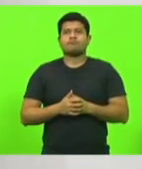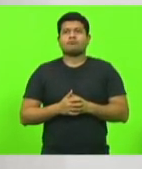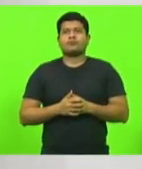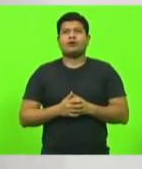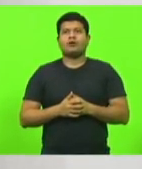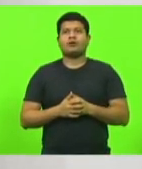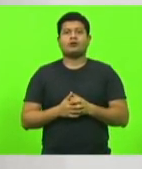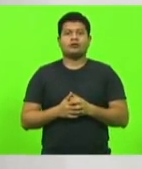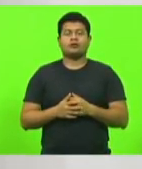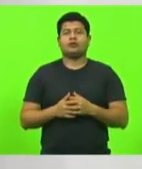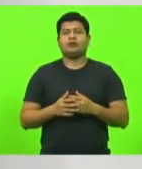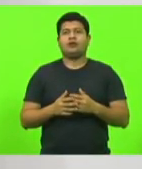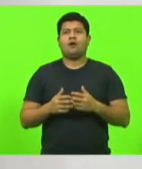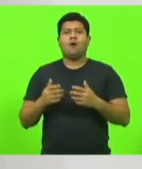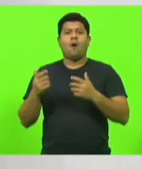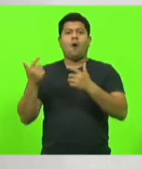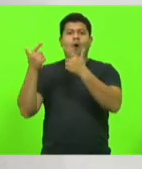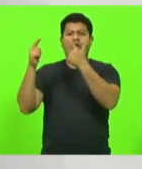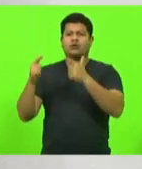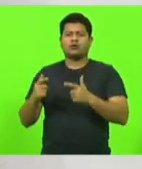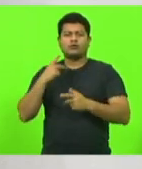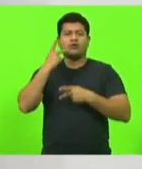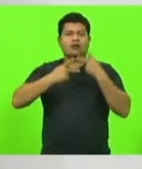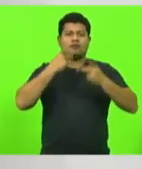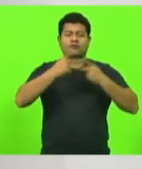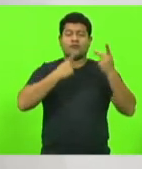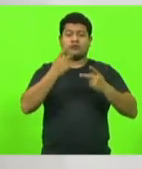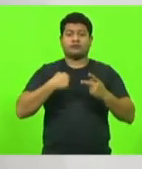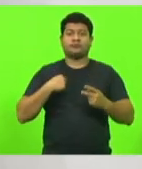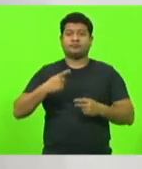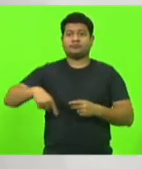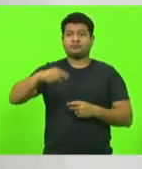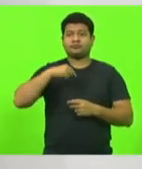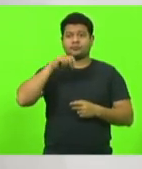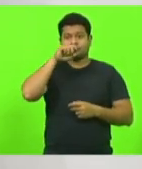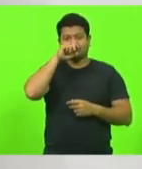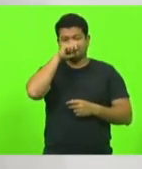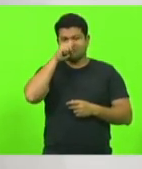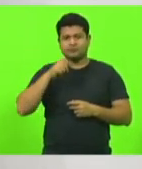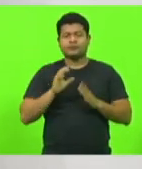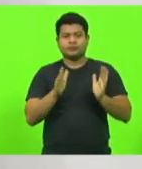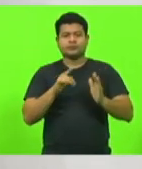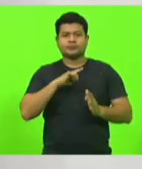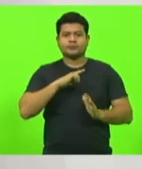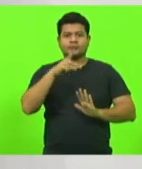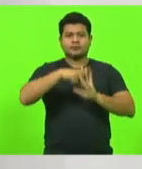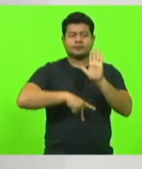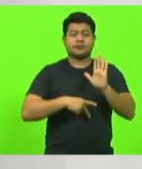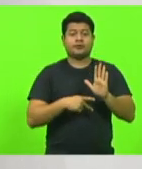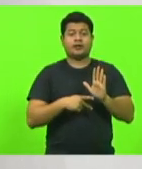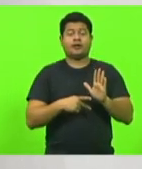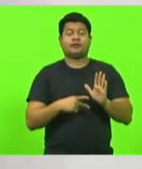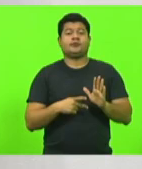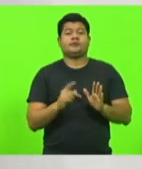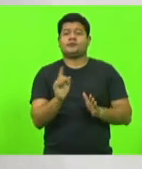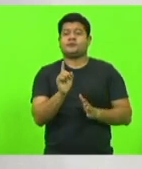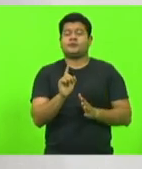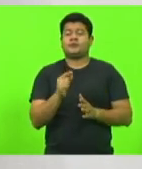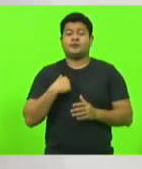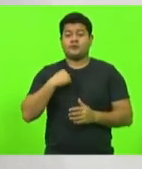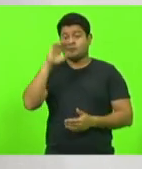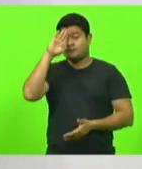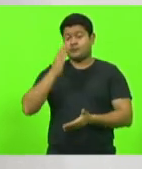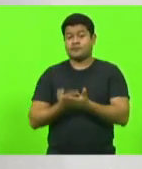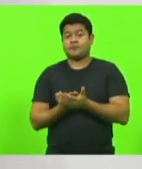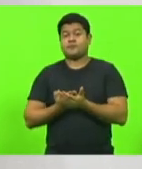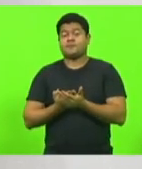Qualquer outra versão fora desta aí, olha, de que nós vamos trazer por aqui ou por ali, eu não acredito que seja a forma mais democrática que